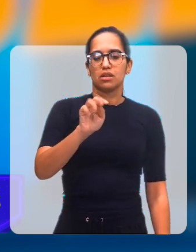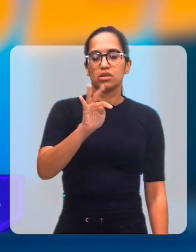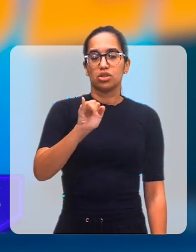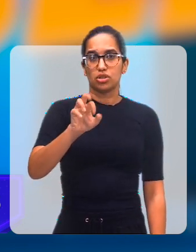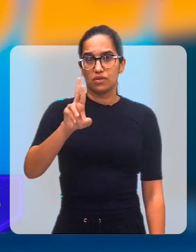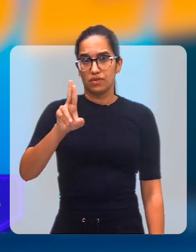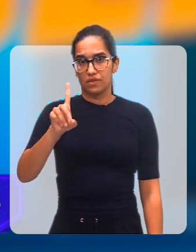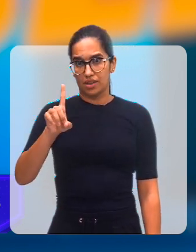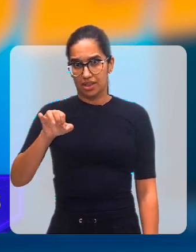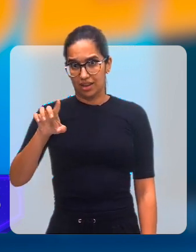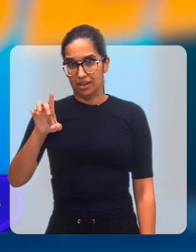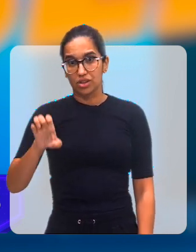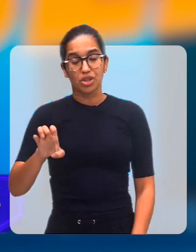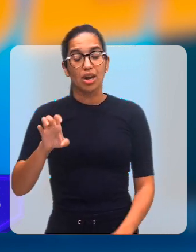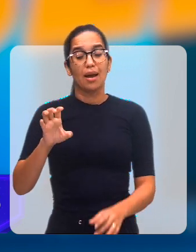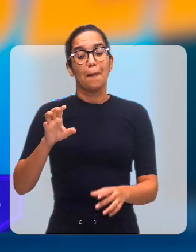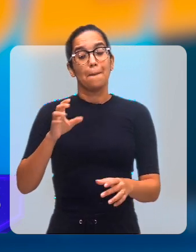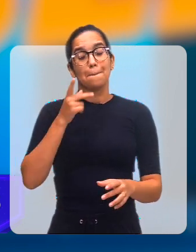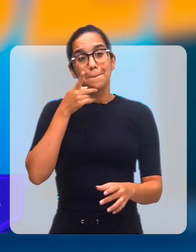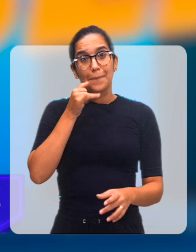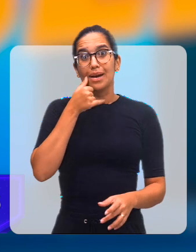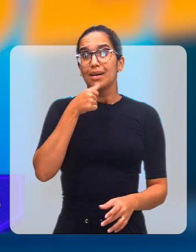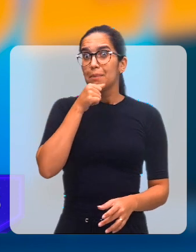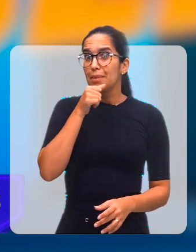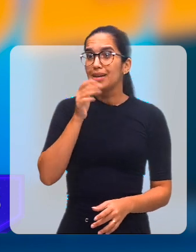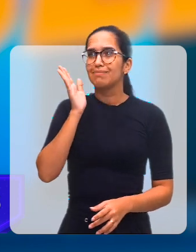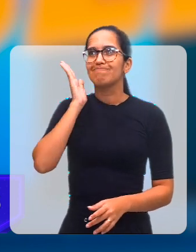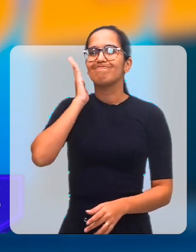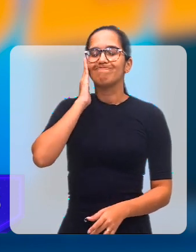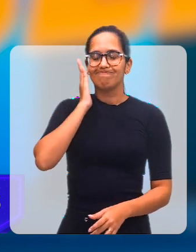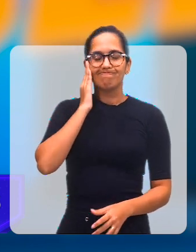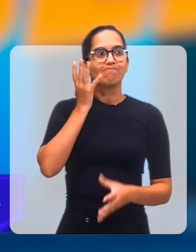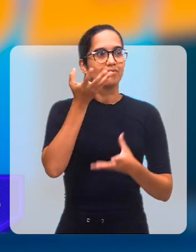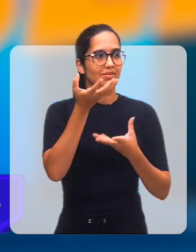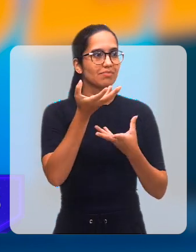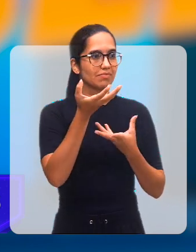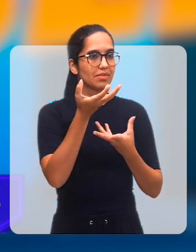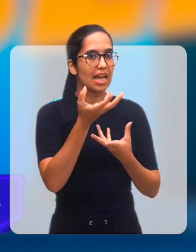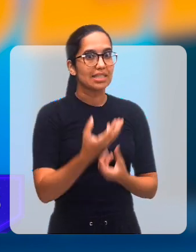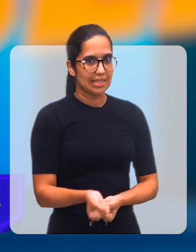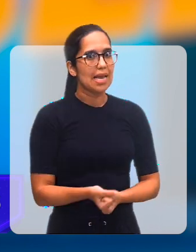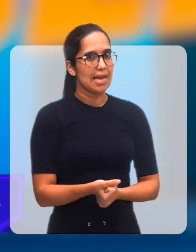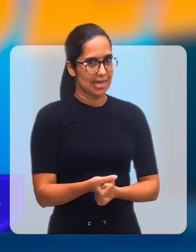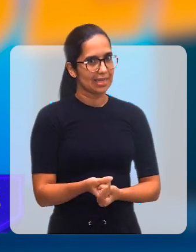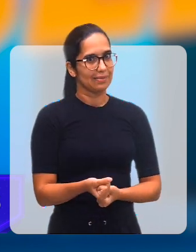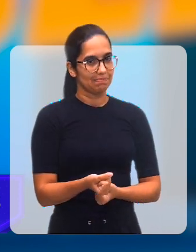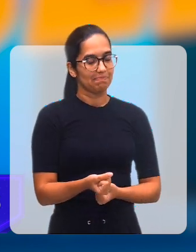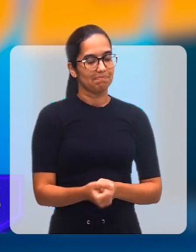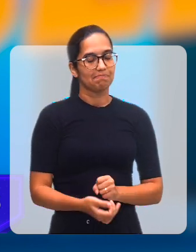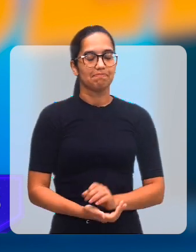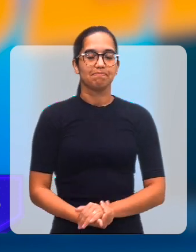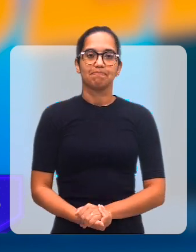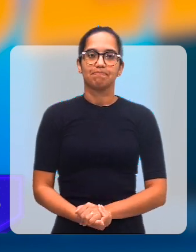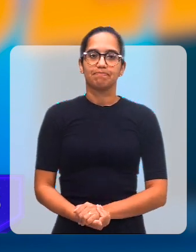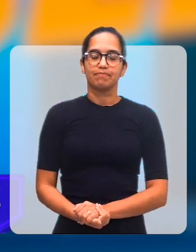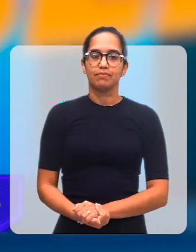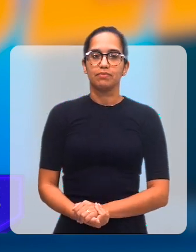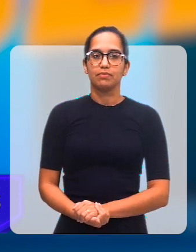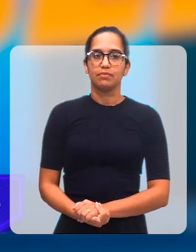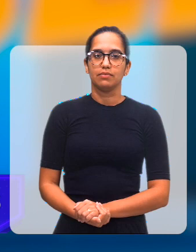mesmo, o pai entende e ele tem uma maior aceitação ao serviço.